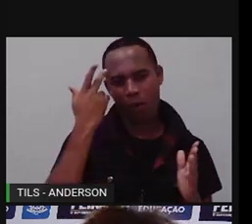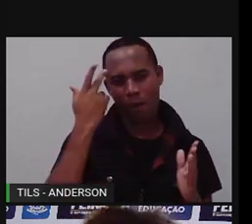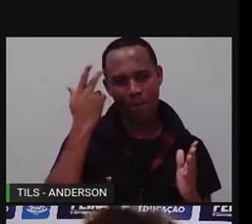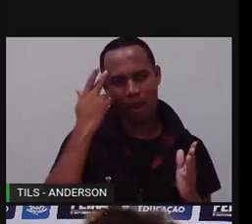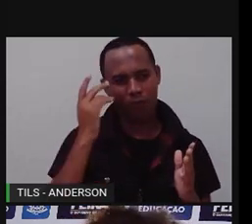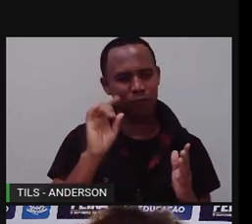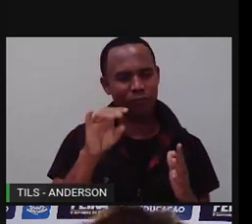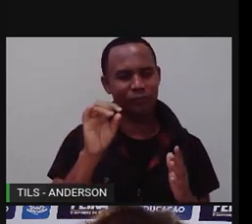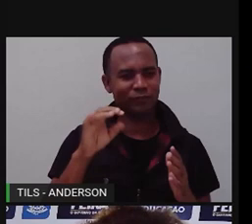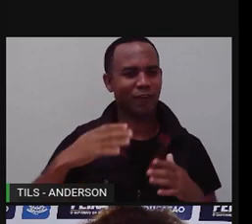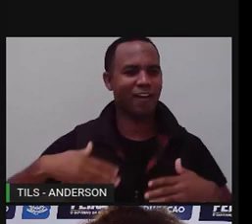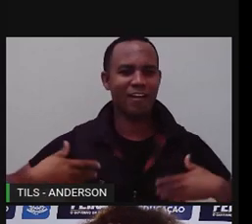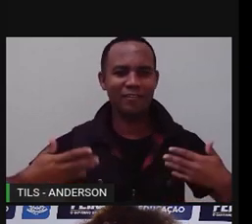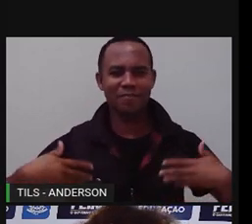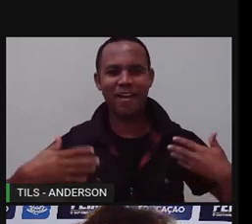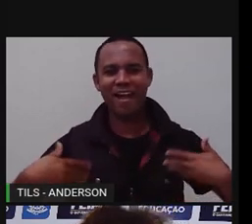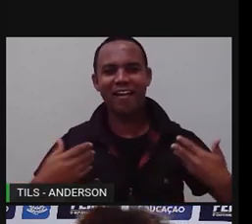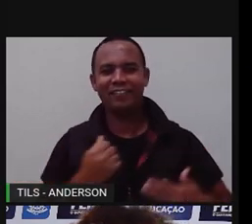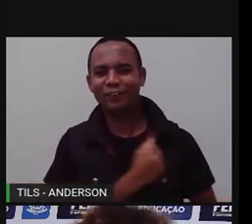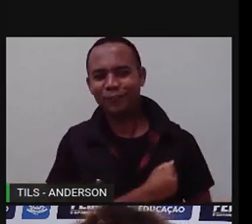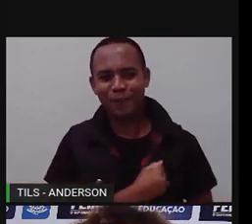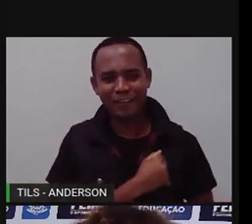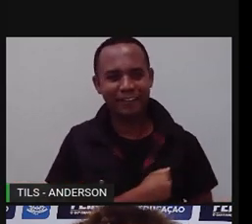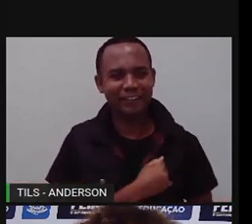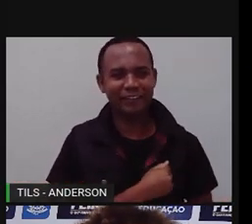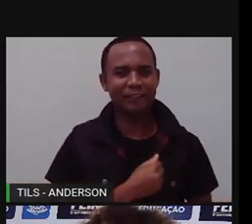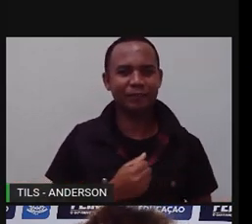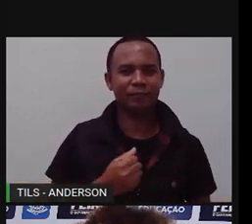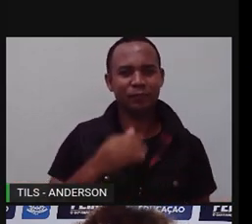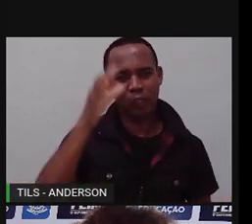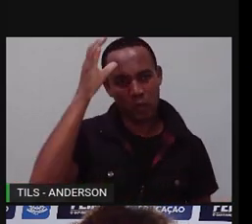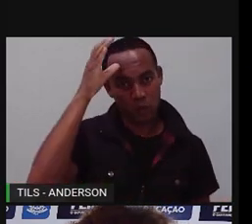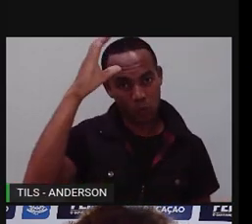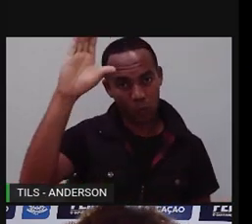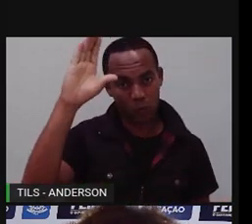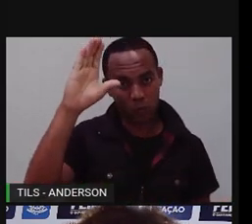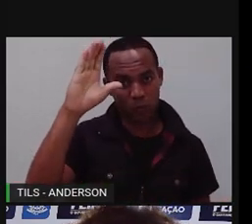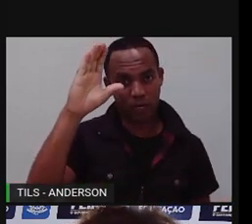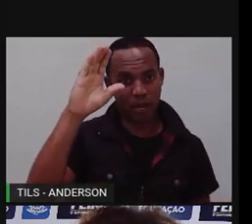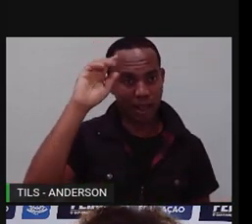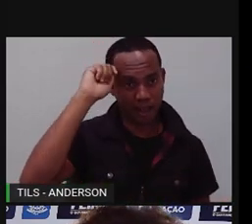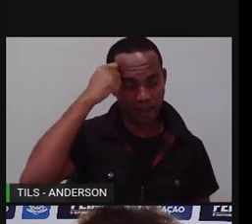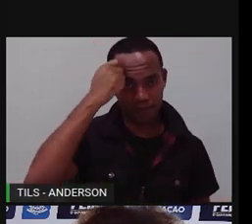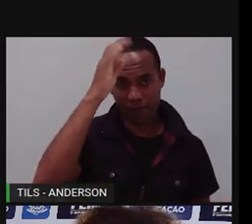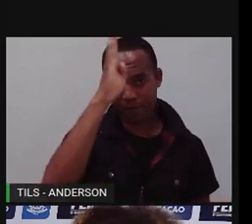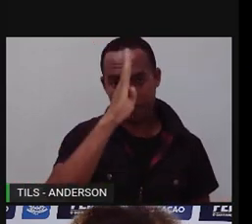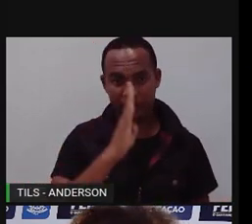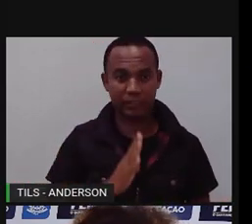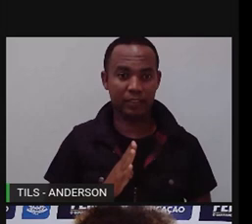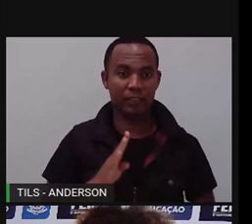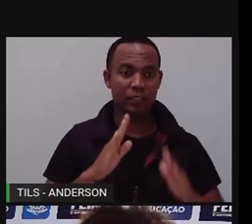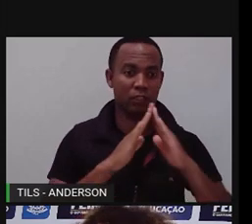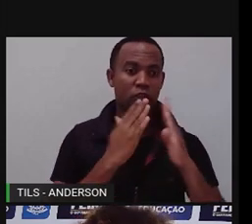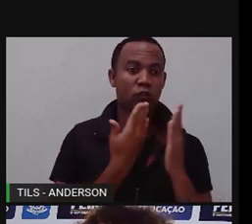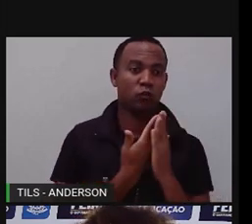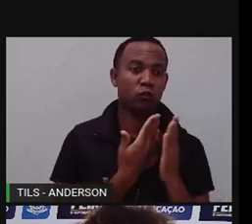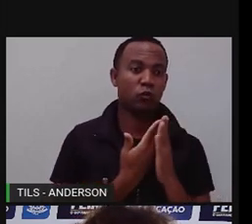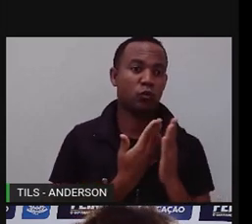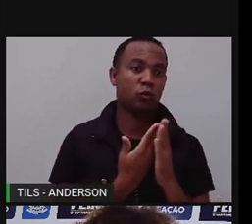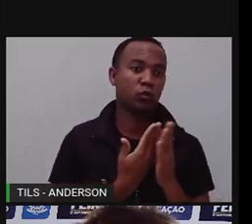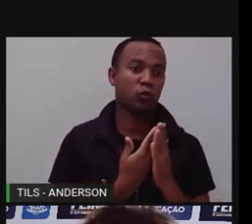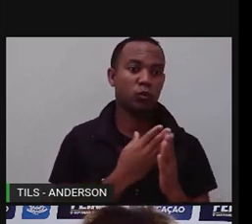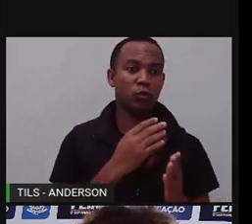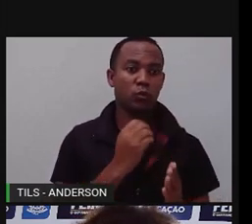pouco empolgada assim, deve ser saudade de vocês. Cultura afro-brasileira, nossa aula de número 50, hoje, né? Dia